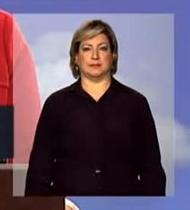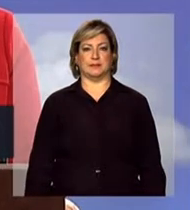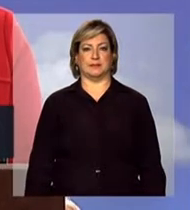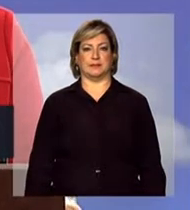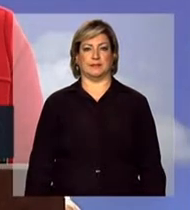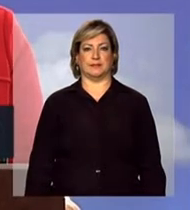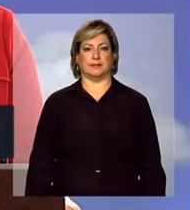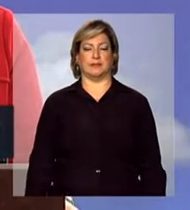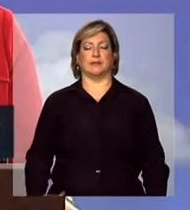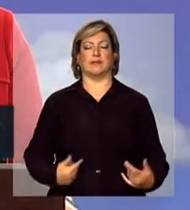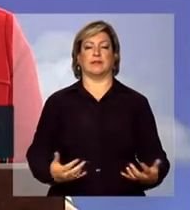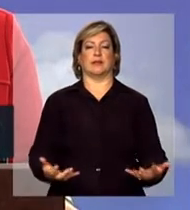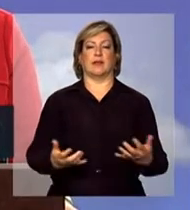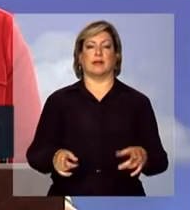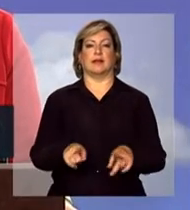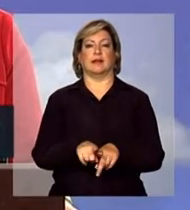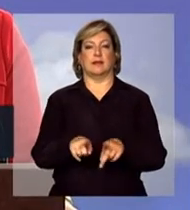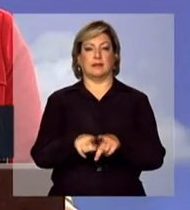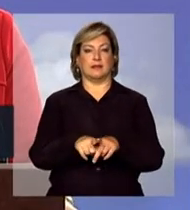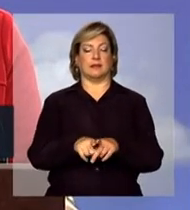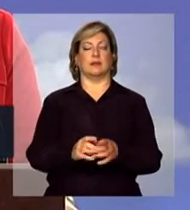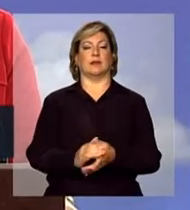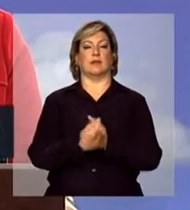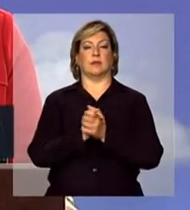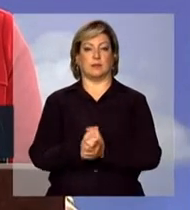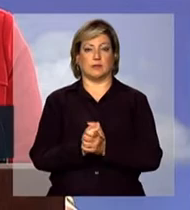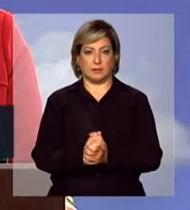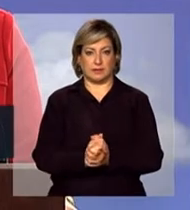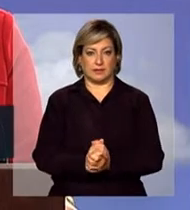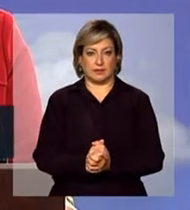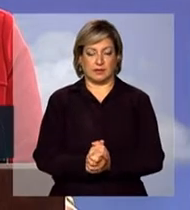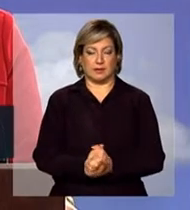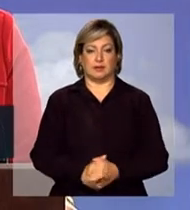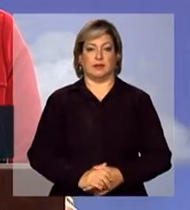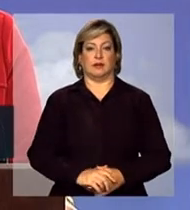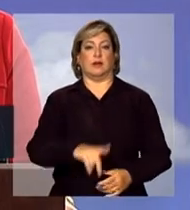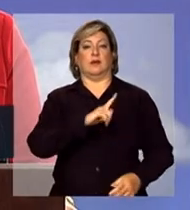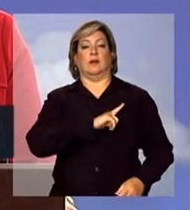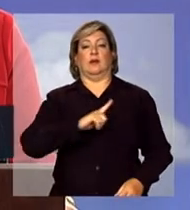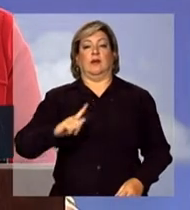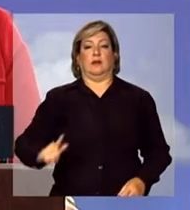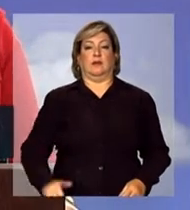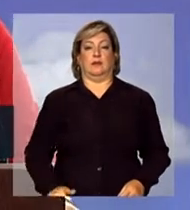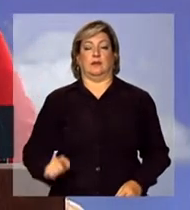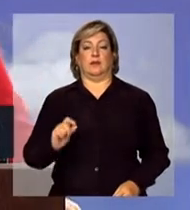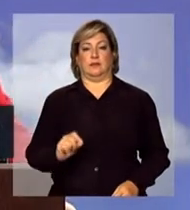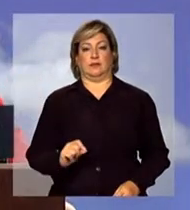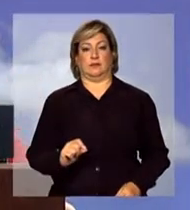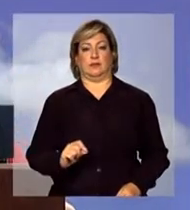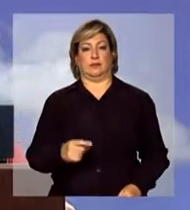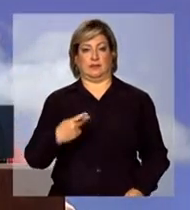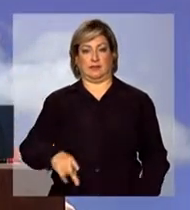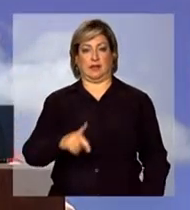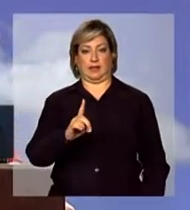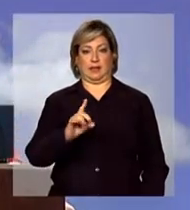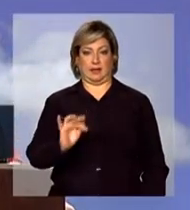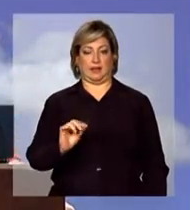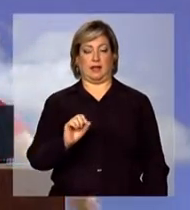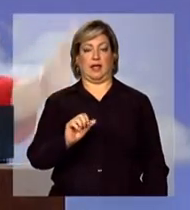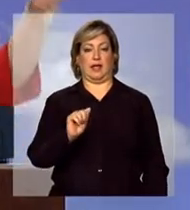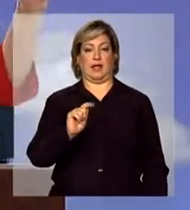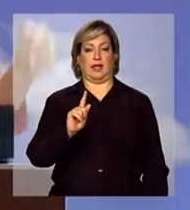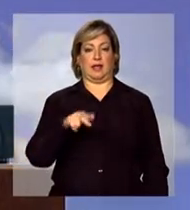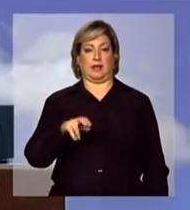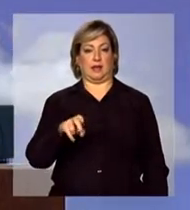Queria cumprimentar também o nosso governador Agnello, que,